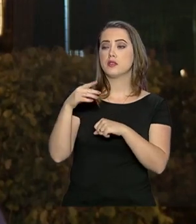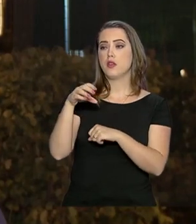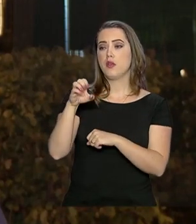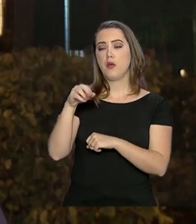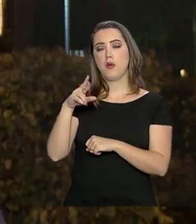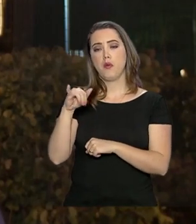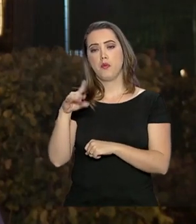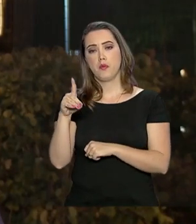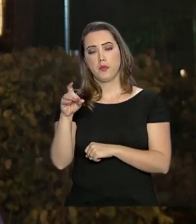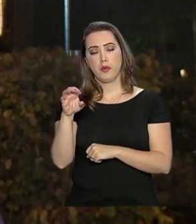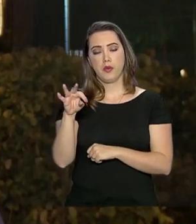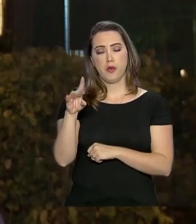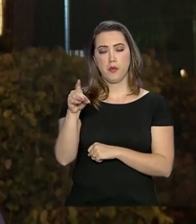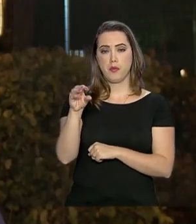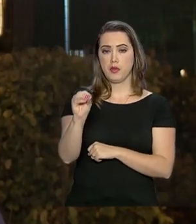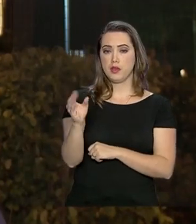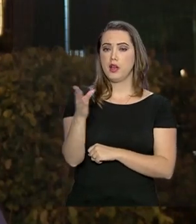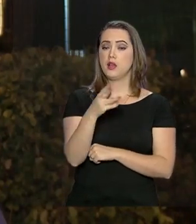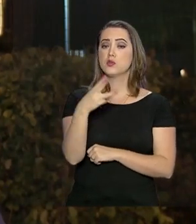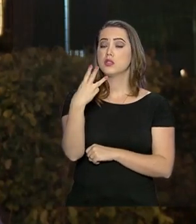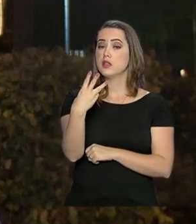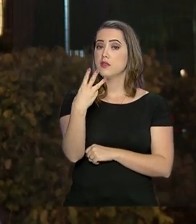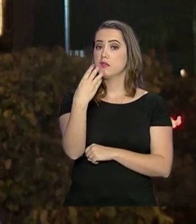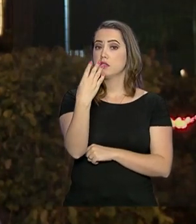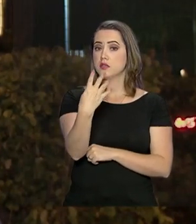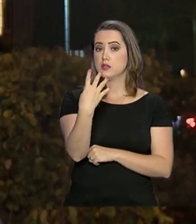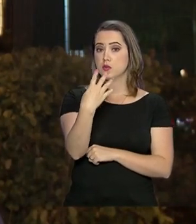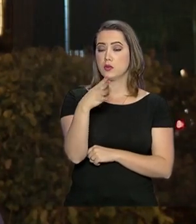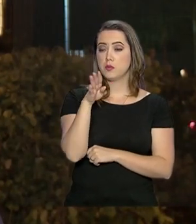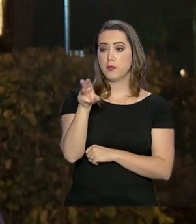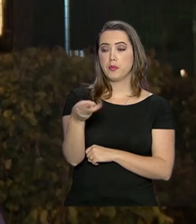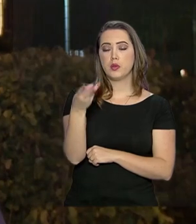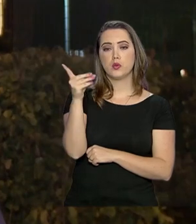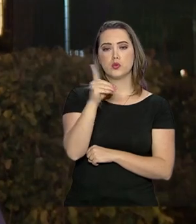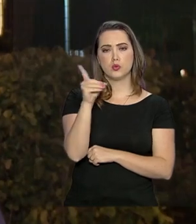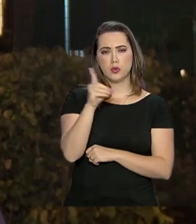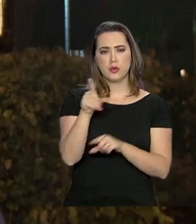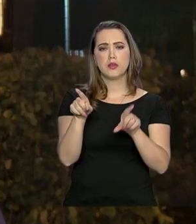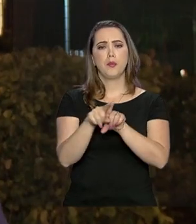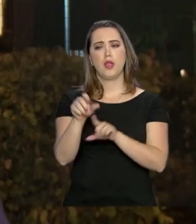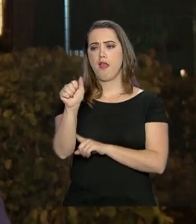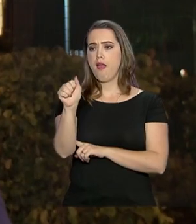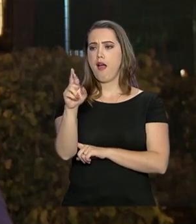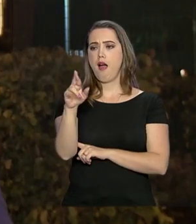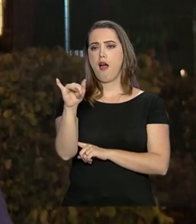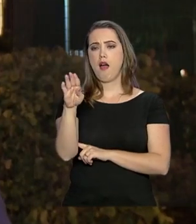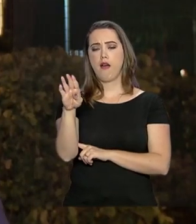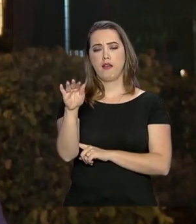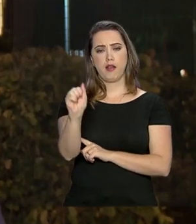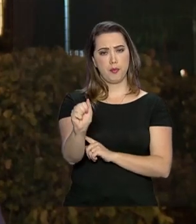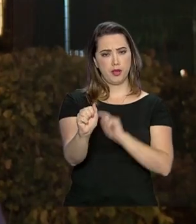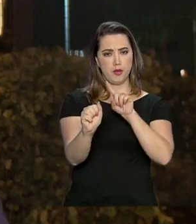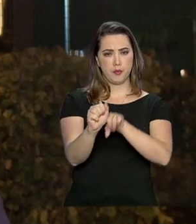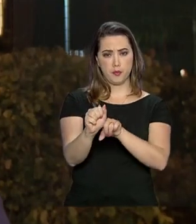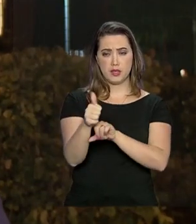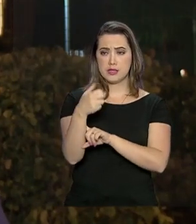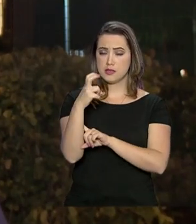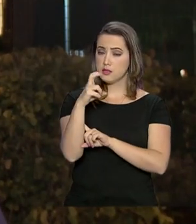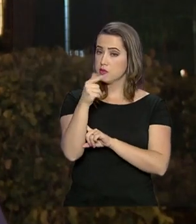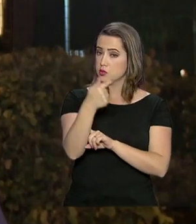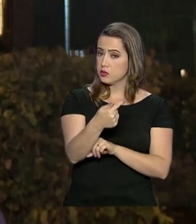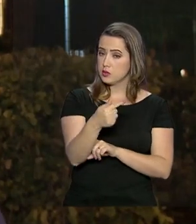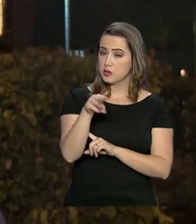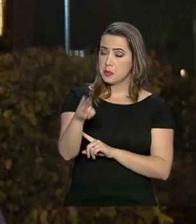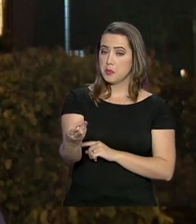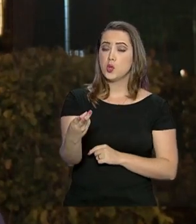com 344 milhões de dólares. Arábia Saudita, com 157 milhões de dólares. E